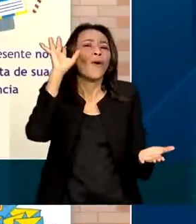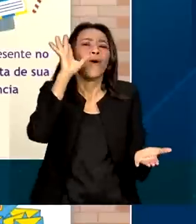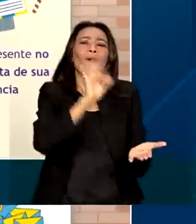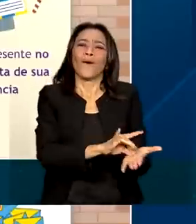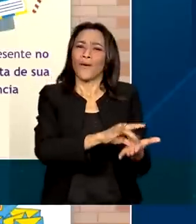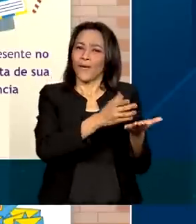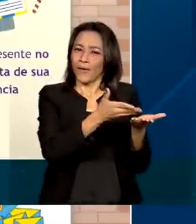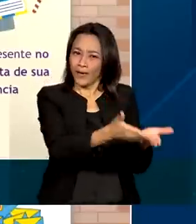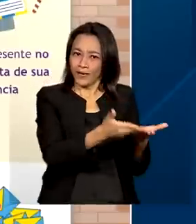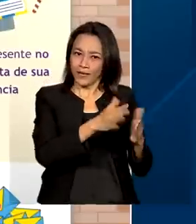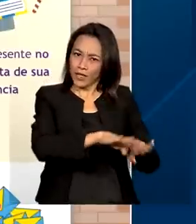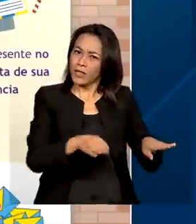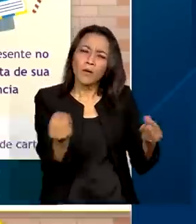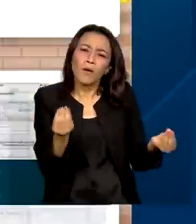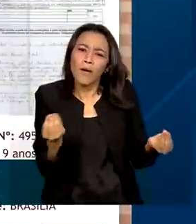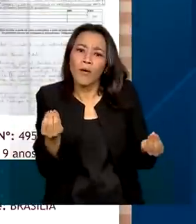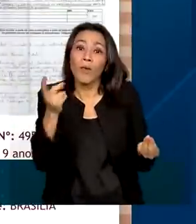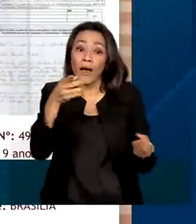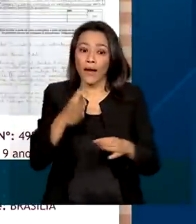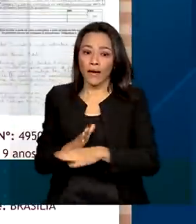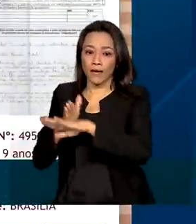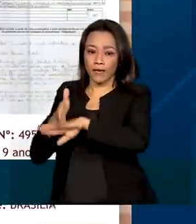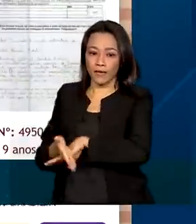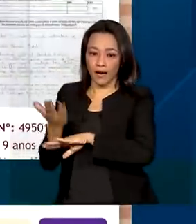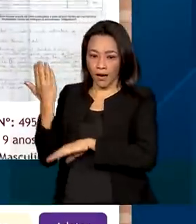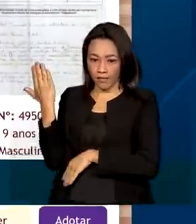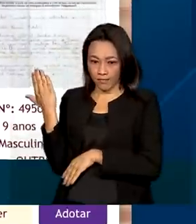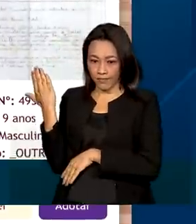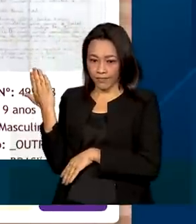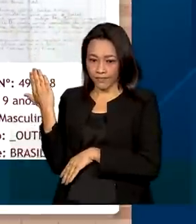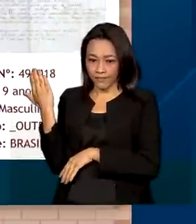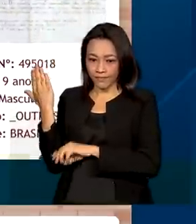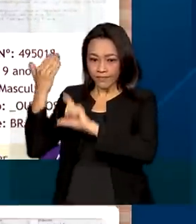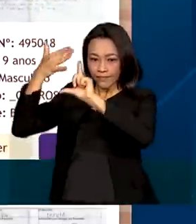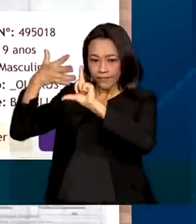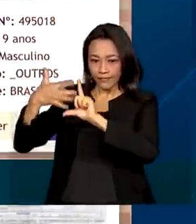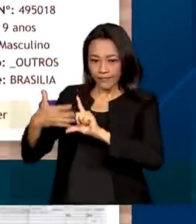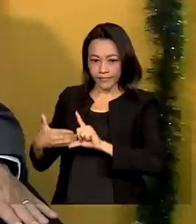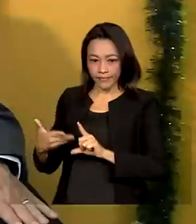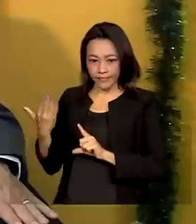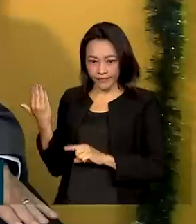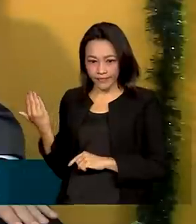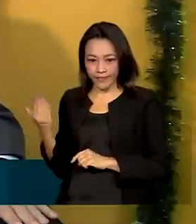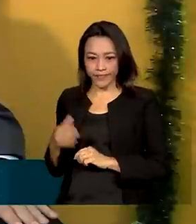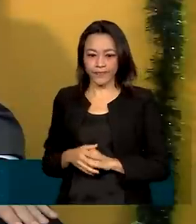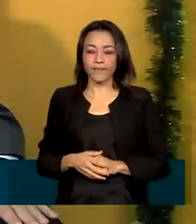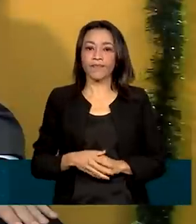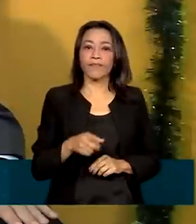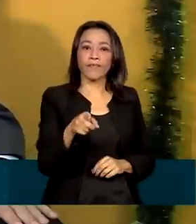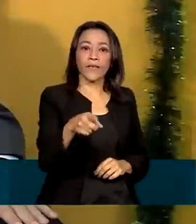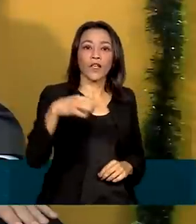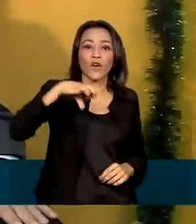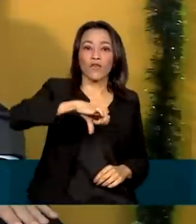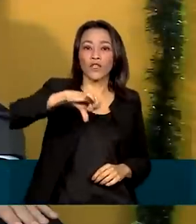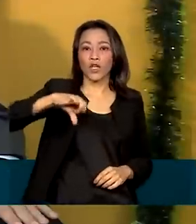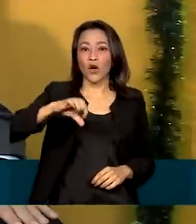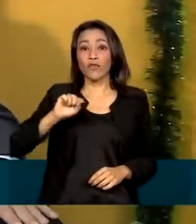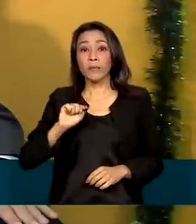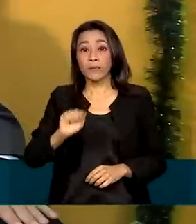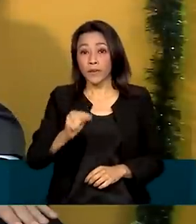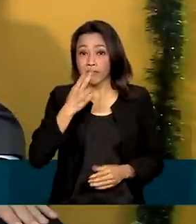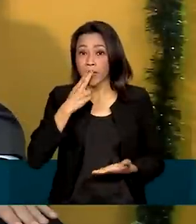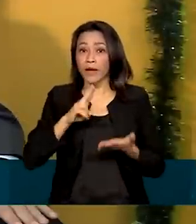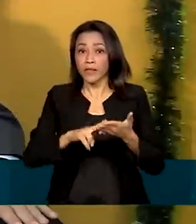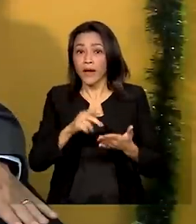Para saber mais como, é só entrar no blog do Papai Noel, dos Correios. Cerca de 99 mil cartinhas